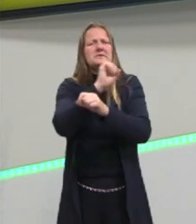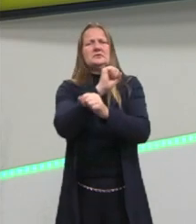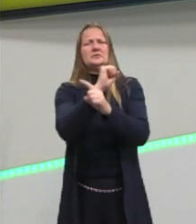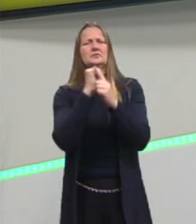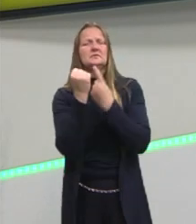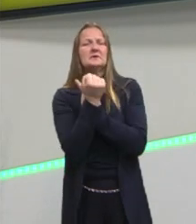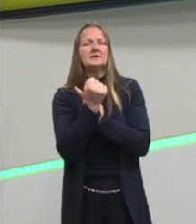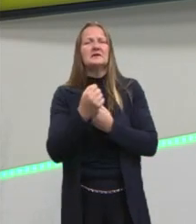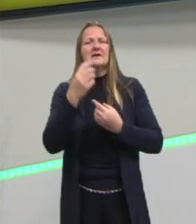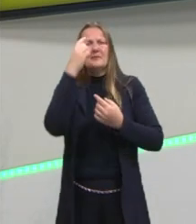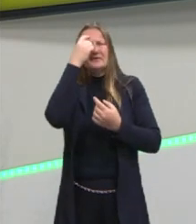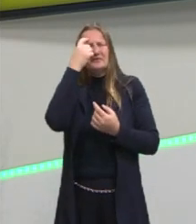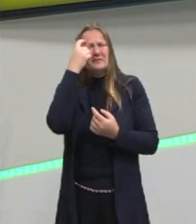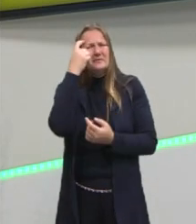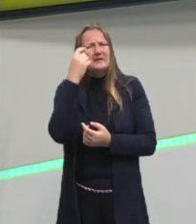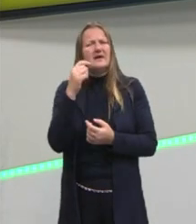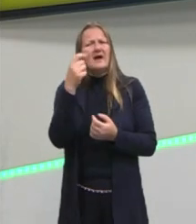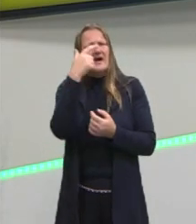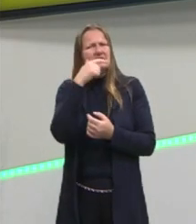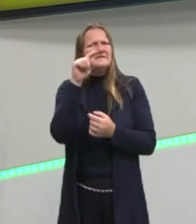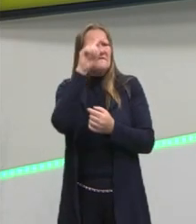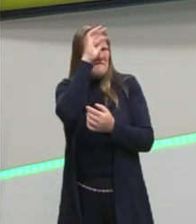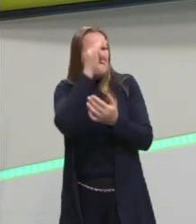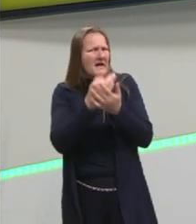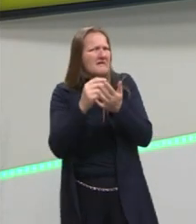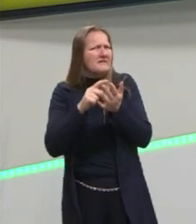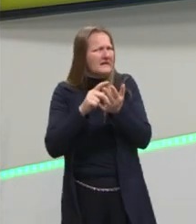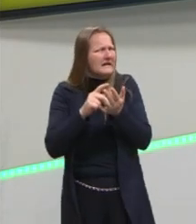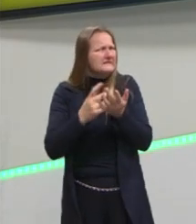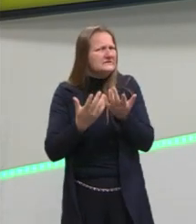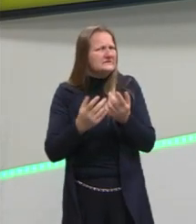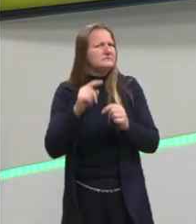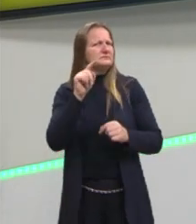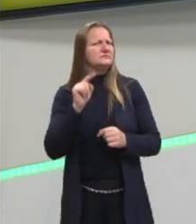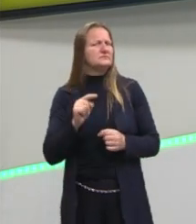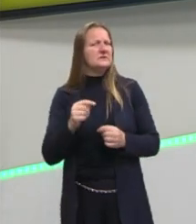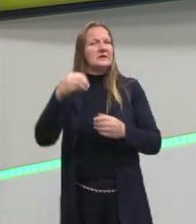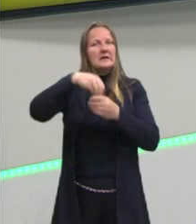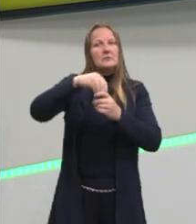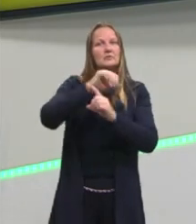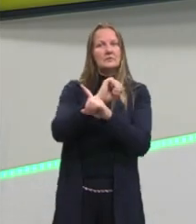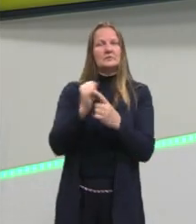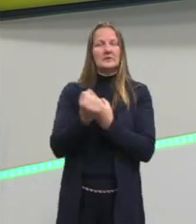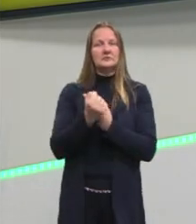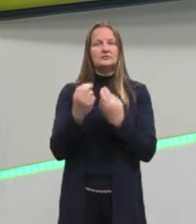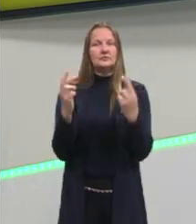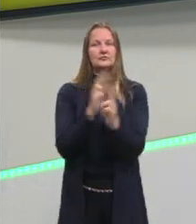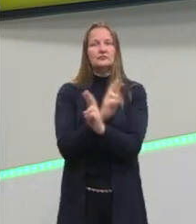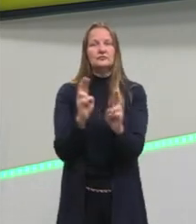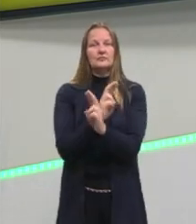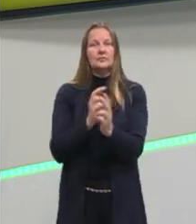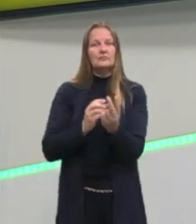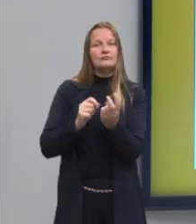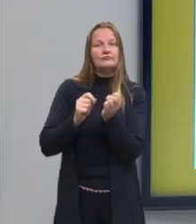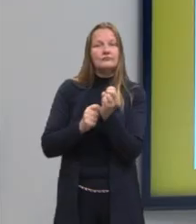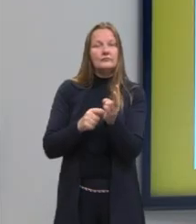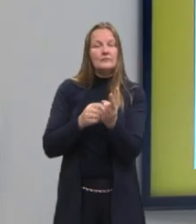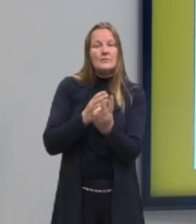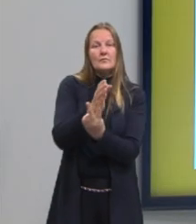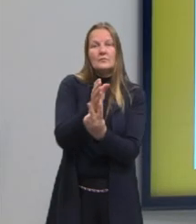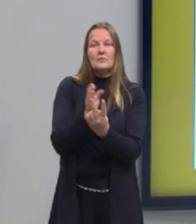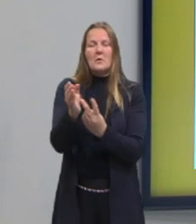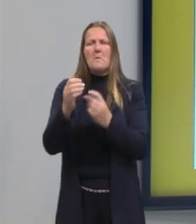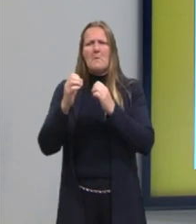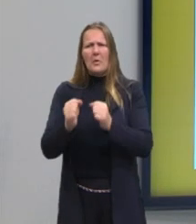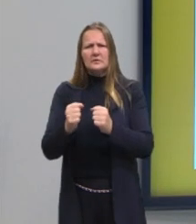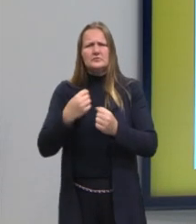que fazem a pessoa ficar pensando, questionando se a fé é suficiente nessa sociedade. Então, vem toda essa relação do sentido de existir. Como que